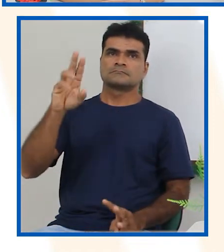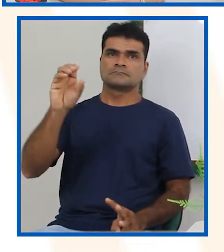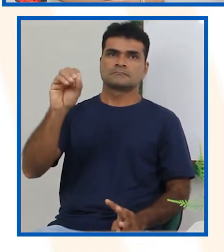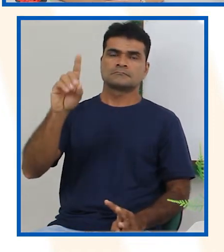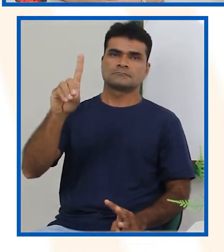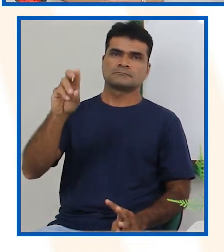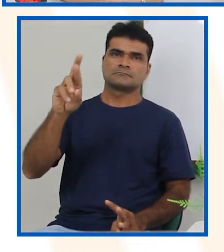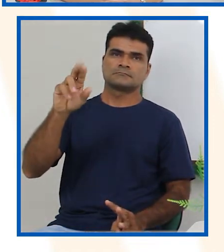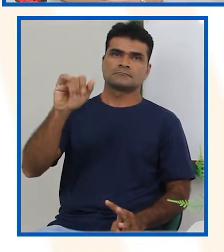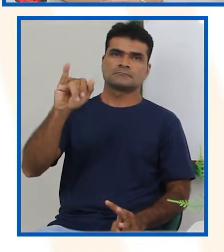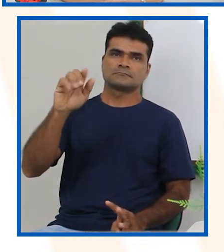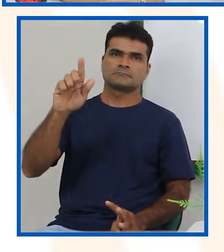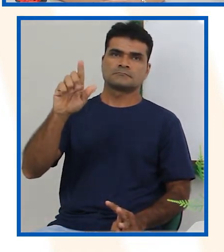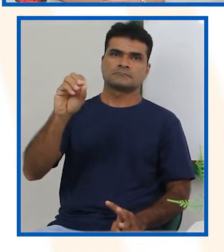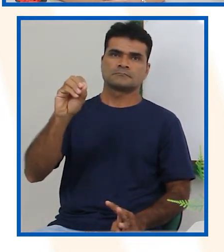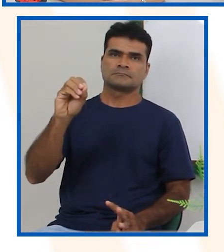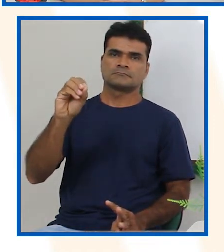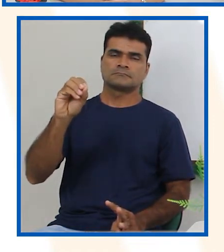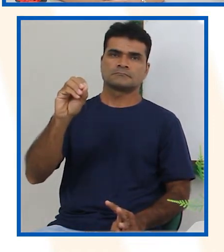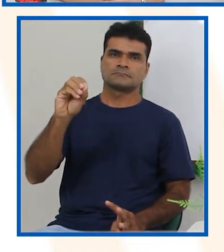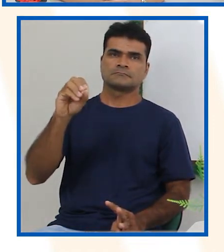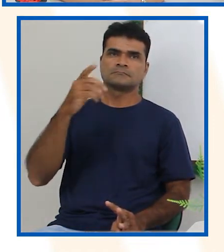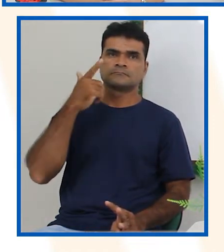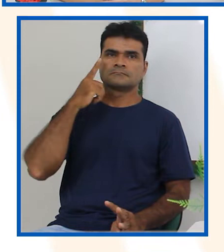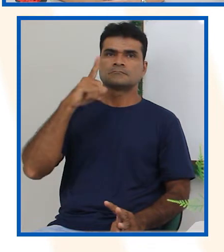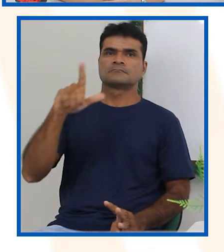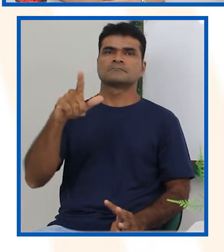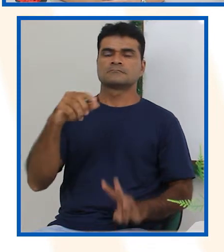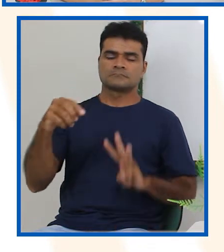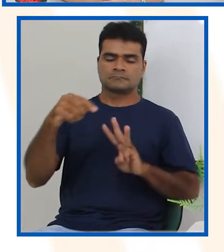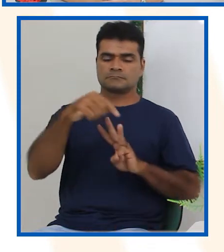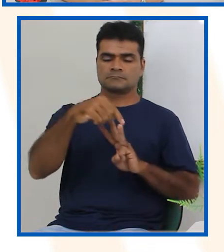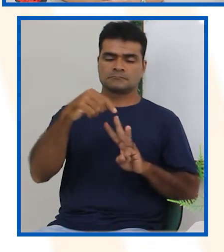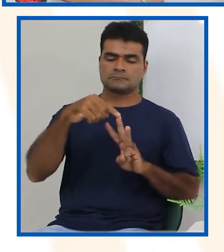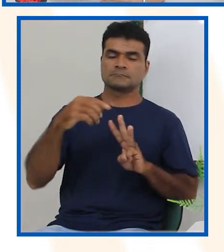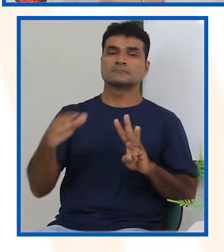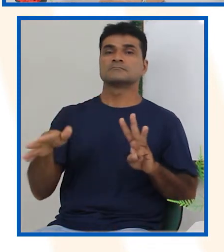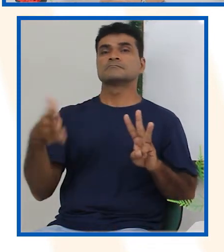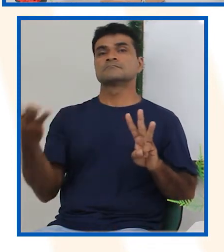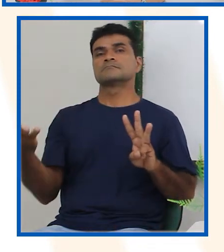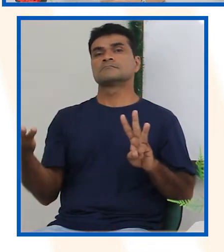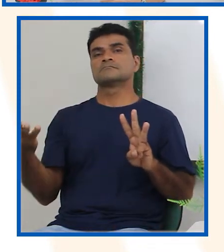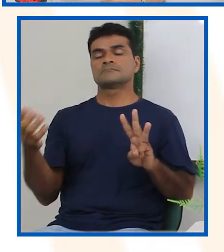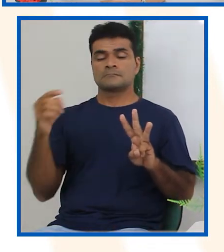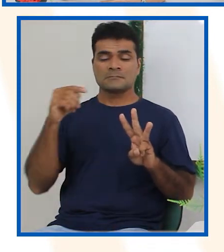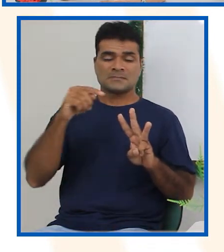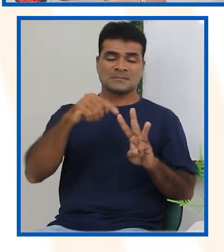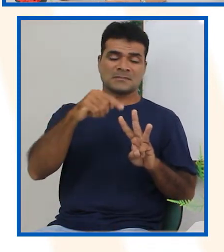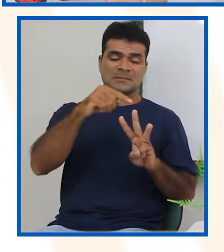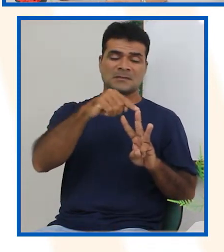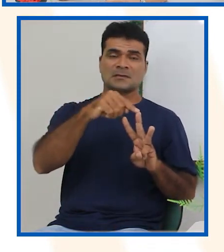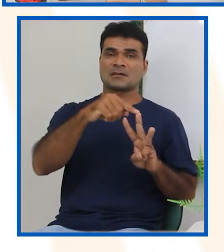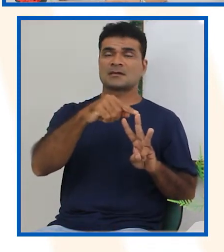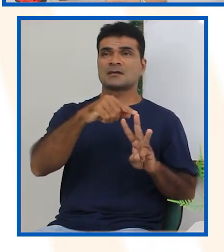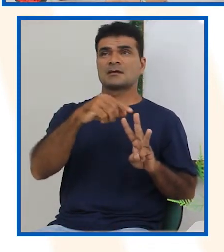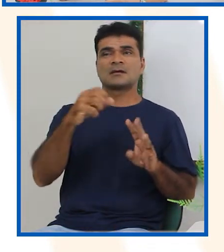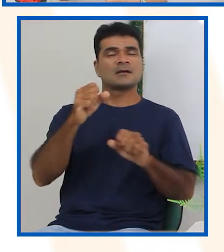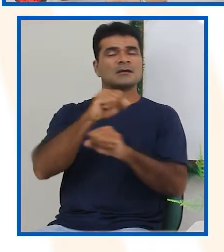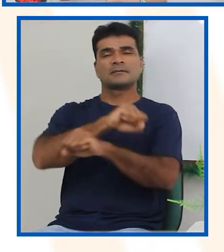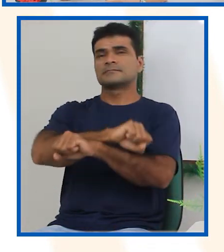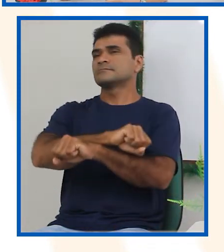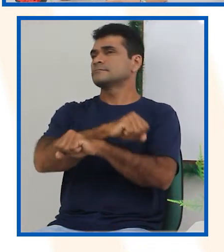Vocês lembram quais eram as cores dos carrinhos que a Juliana comprou? Para dar de presente. Então, qual desses três